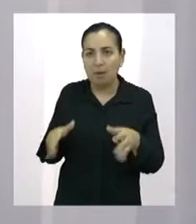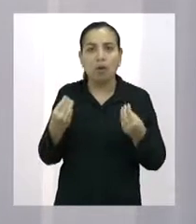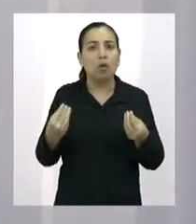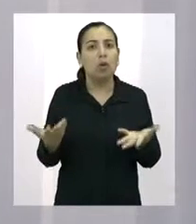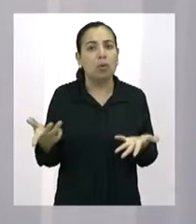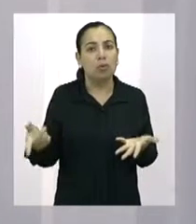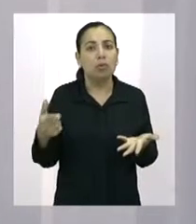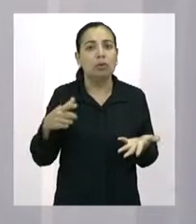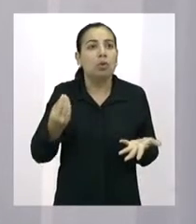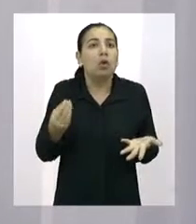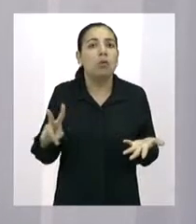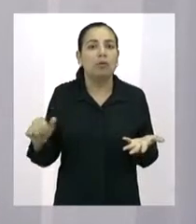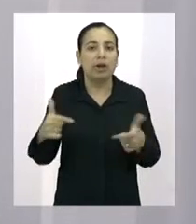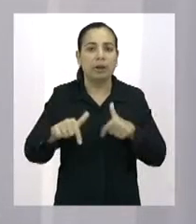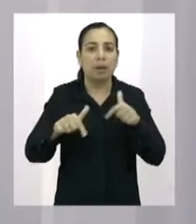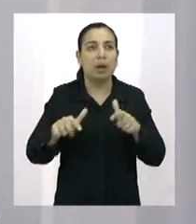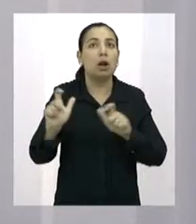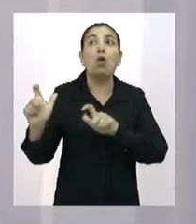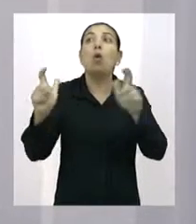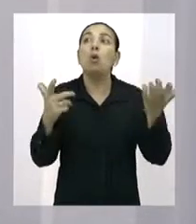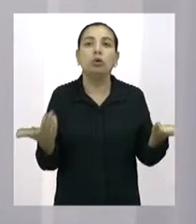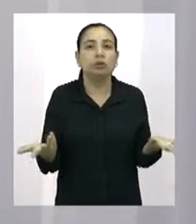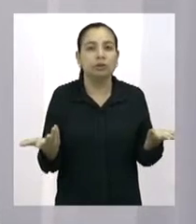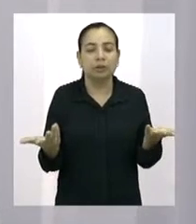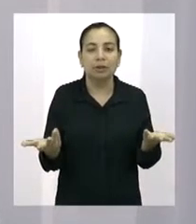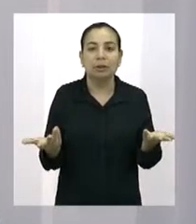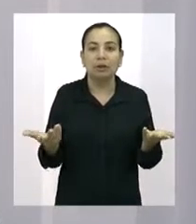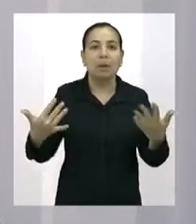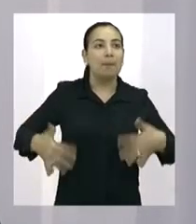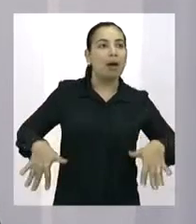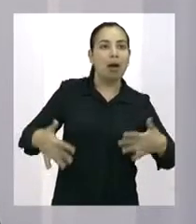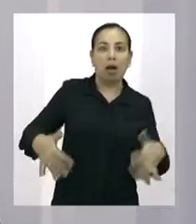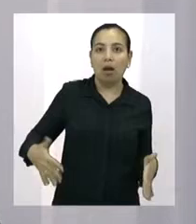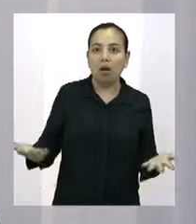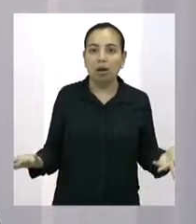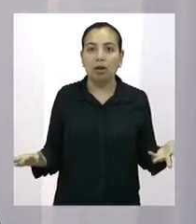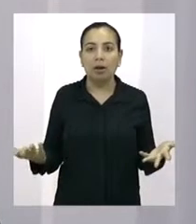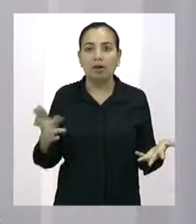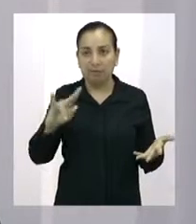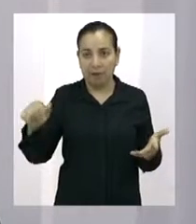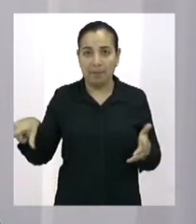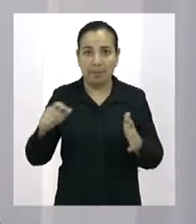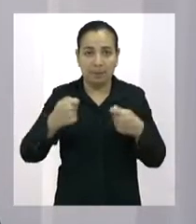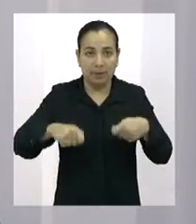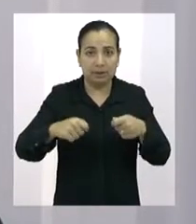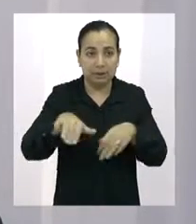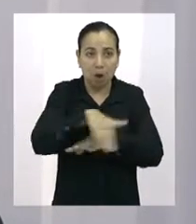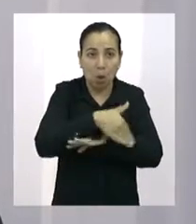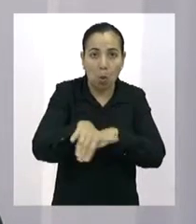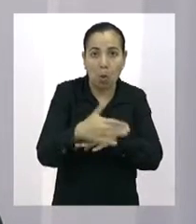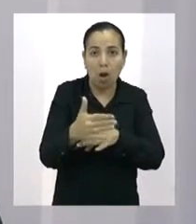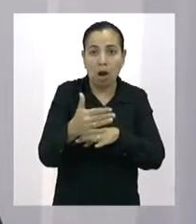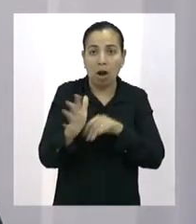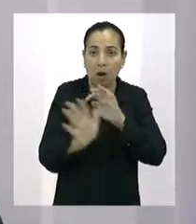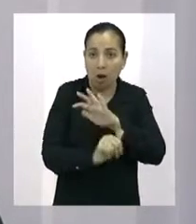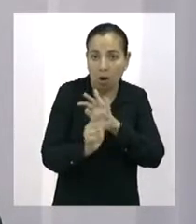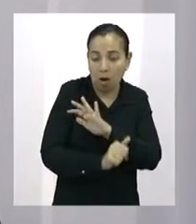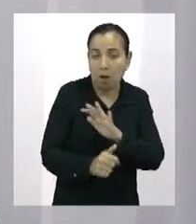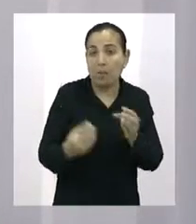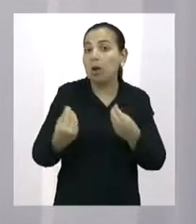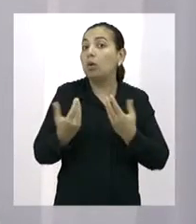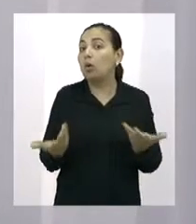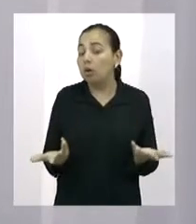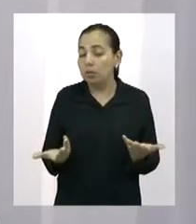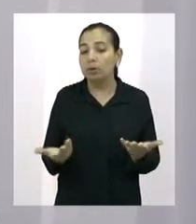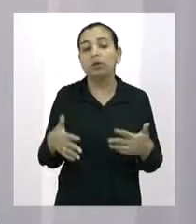para poder sustentar a família? Isso não é justo. Então, nós abraçamos esta luta, que foi uma luta justa, uma justa legal